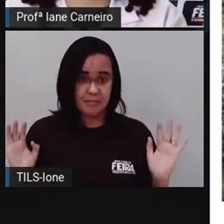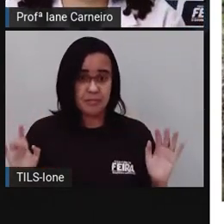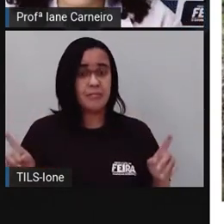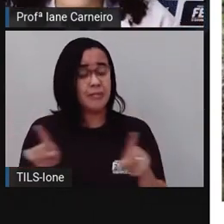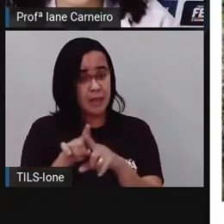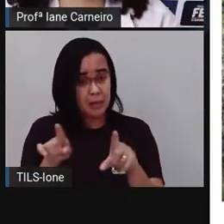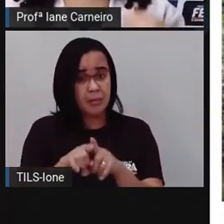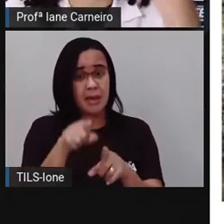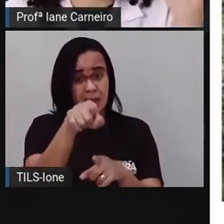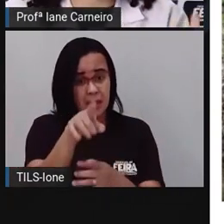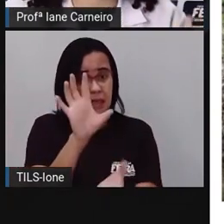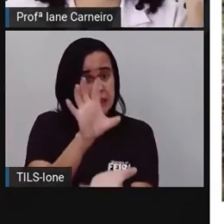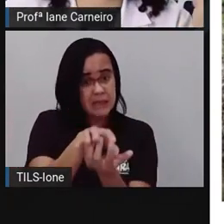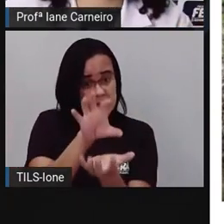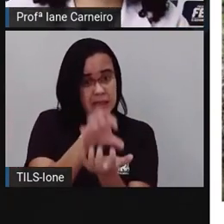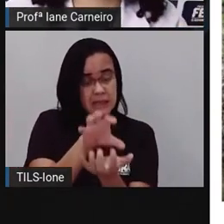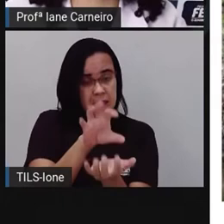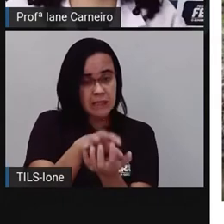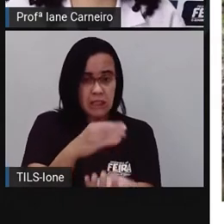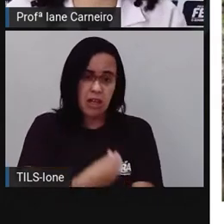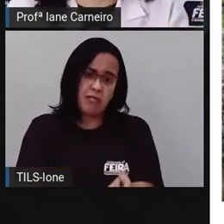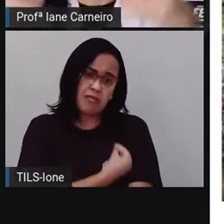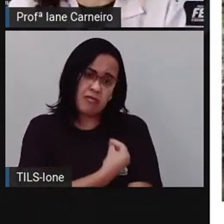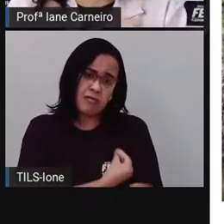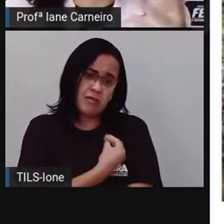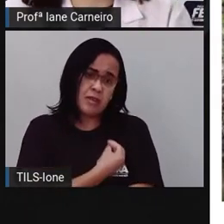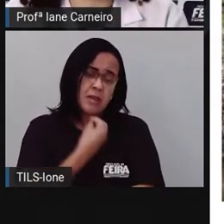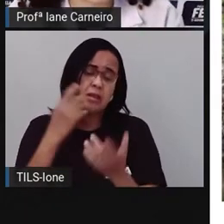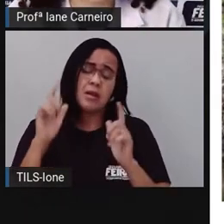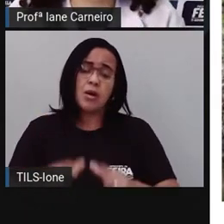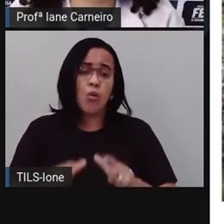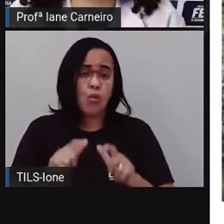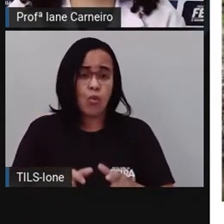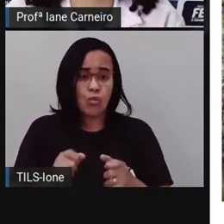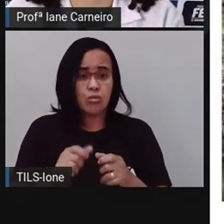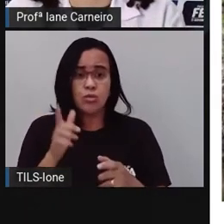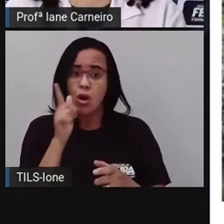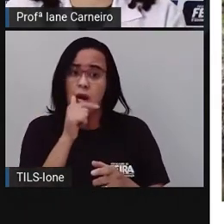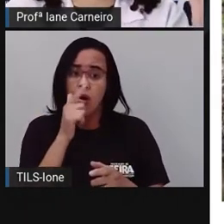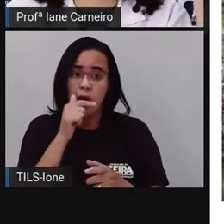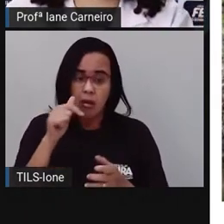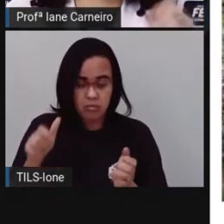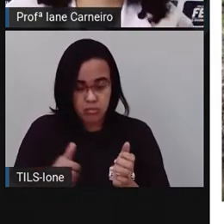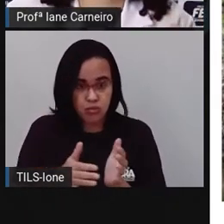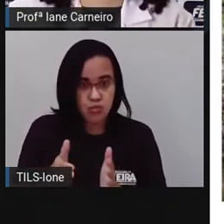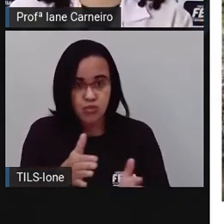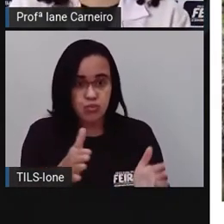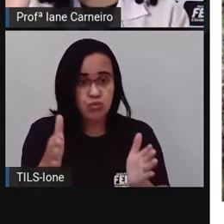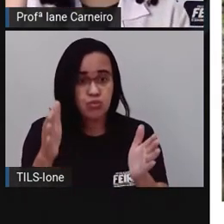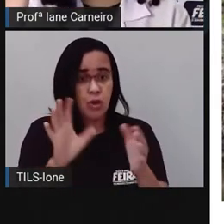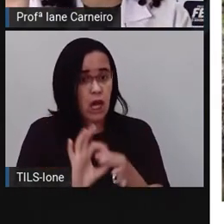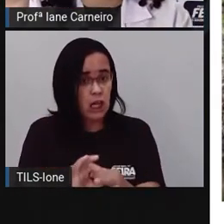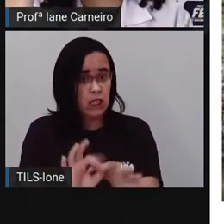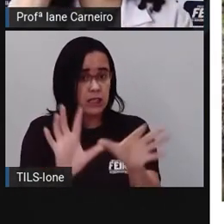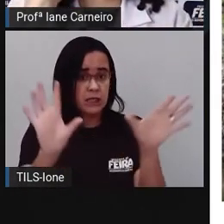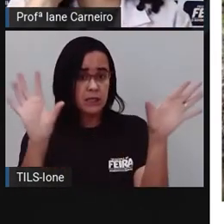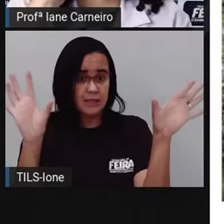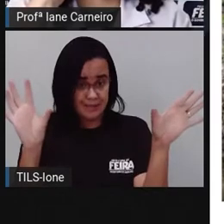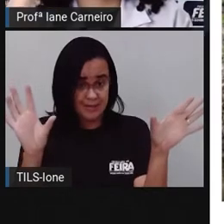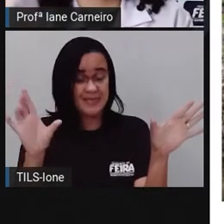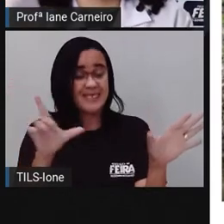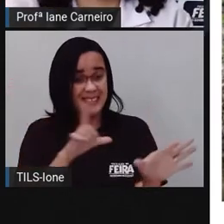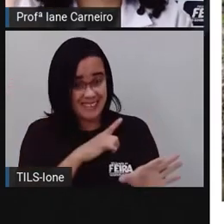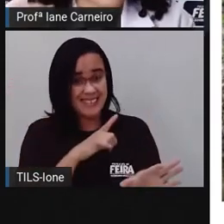viver em rios, em lagos, em pântanos. E nossa cidade tem lagos, Tem a lagoa, a lagoa do...